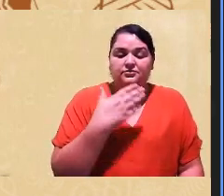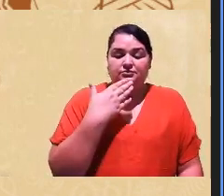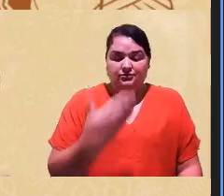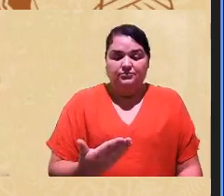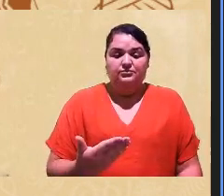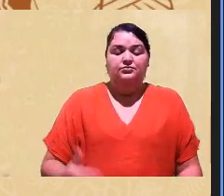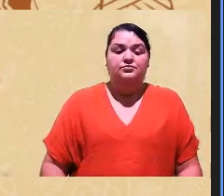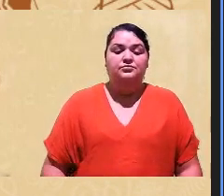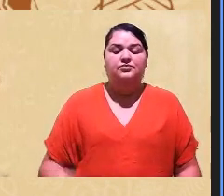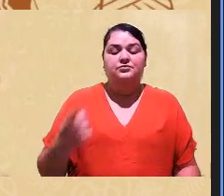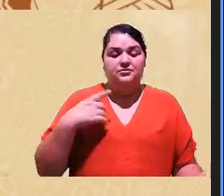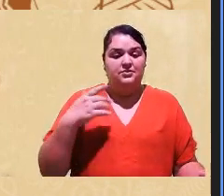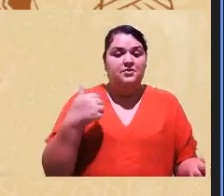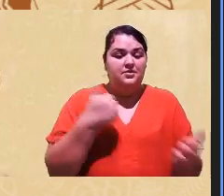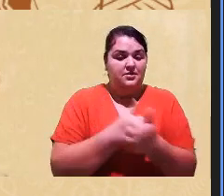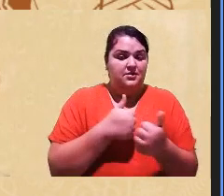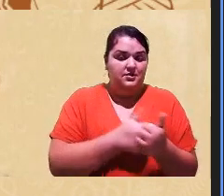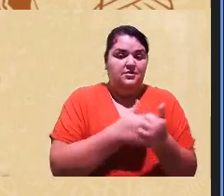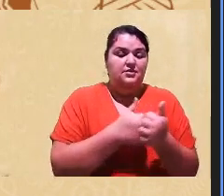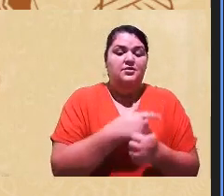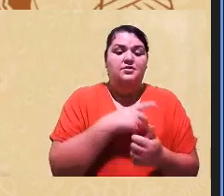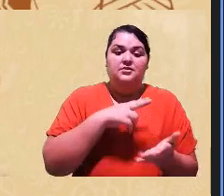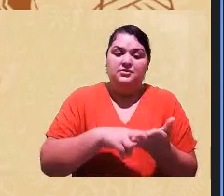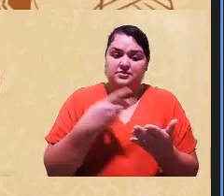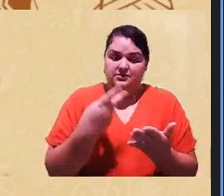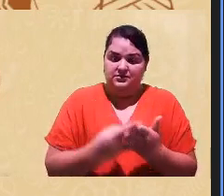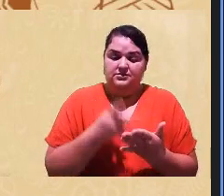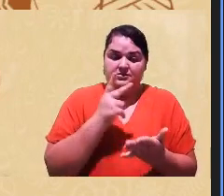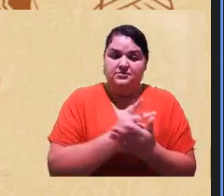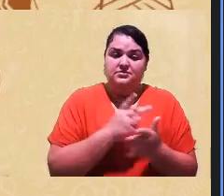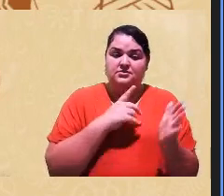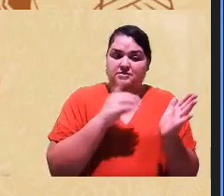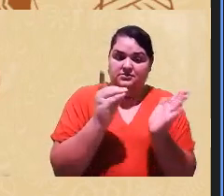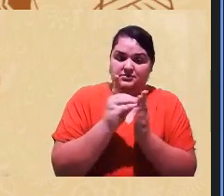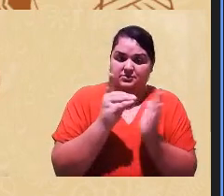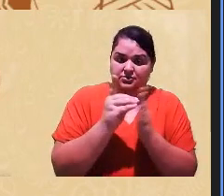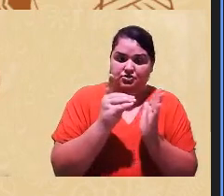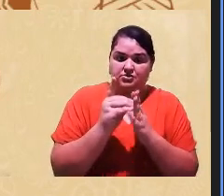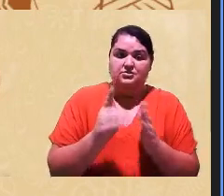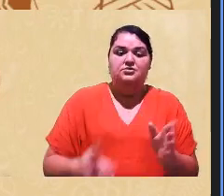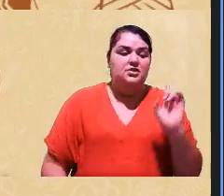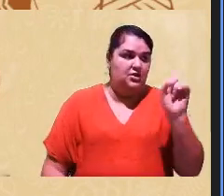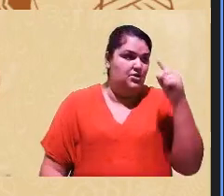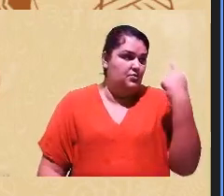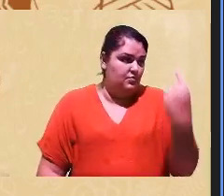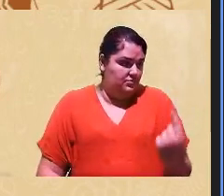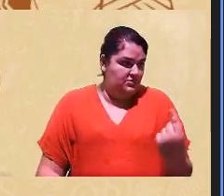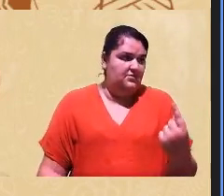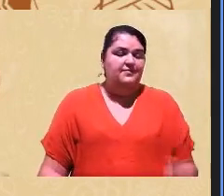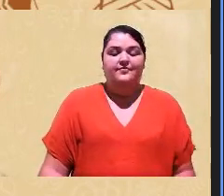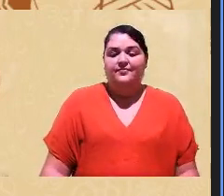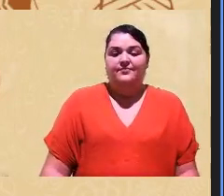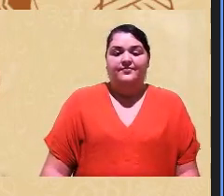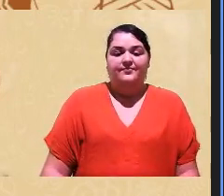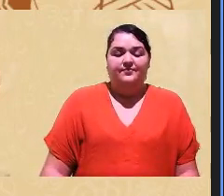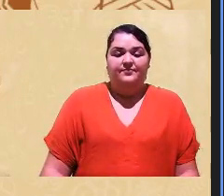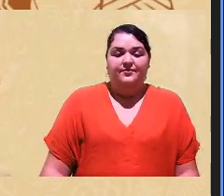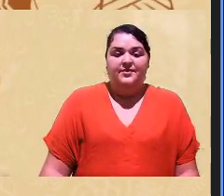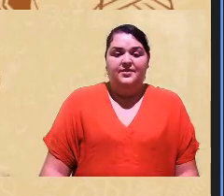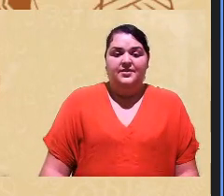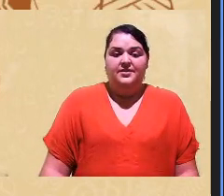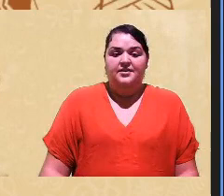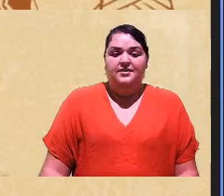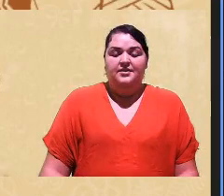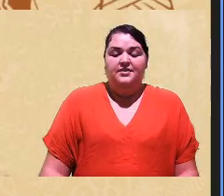próximos daquelas representações de indígenas como se elas fossem únicas né como você já bem colocou não são